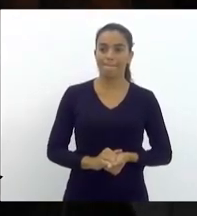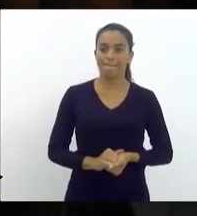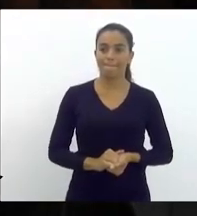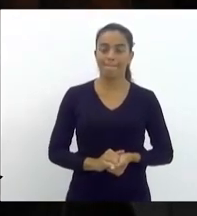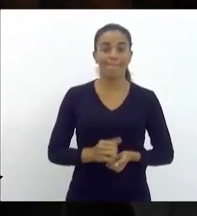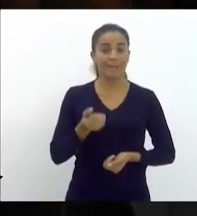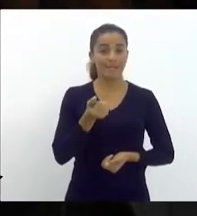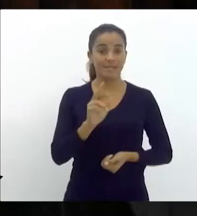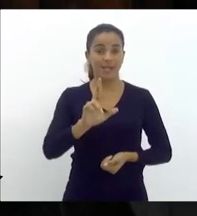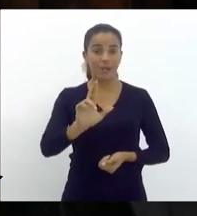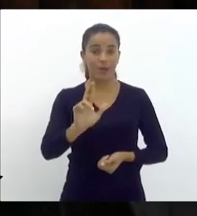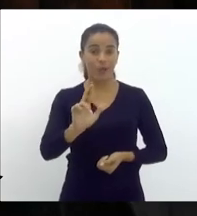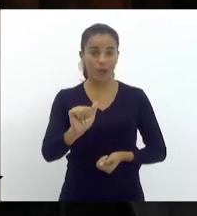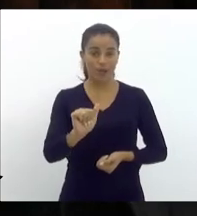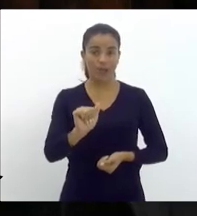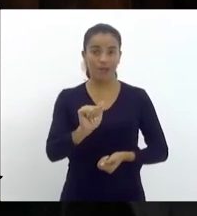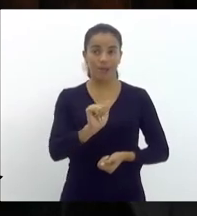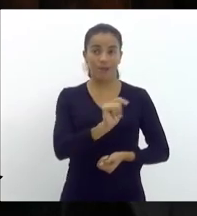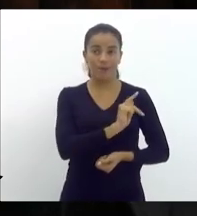Senhora presidente,